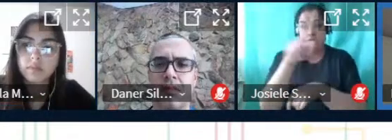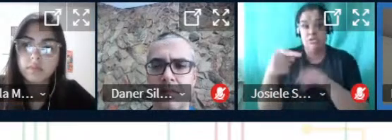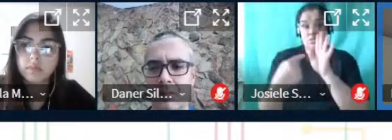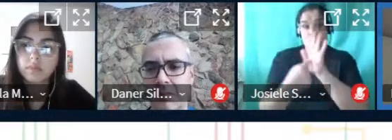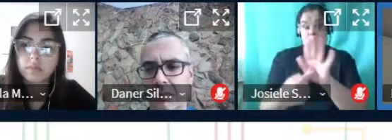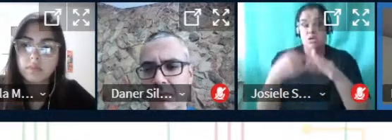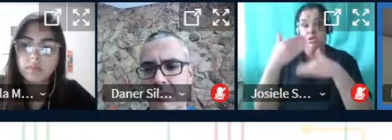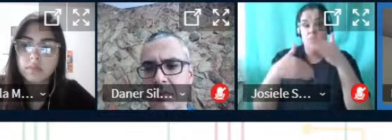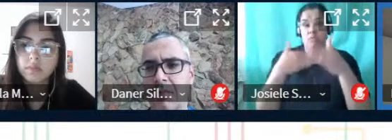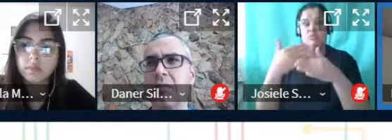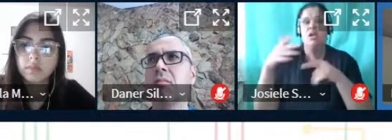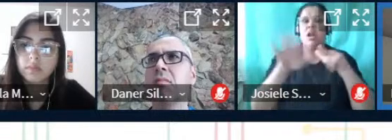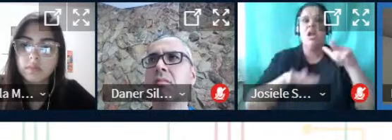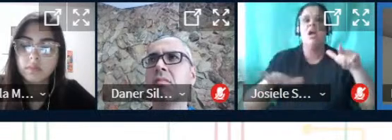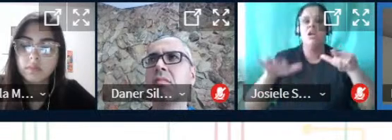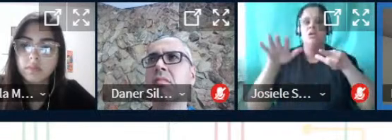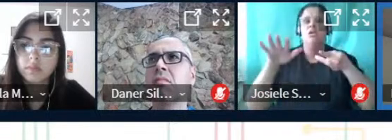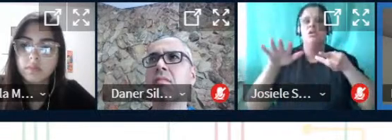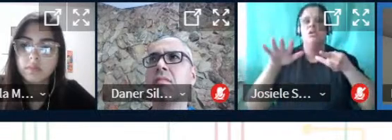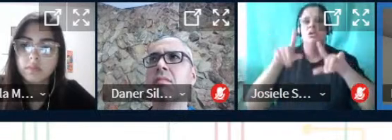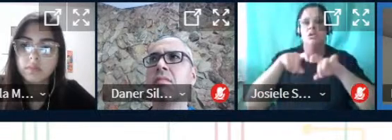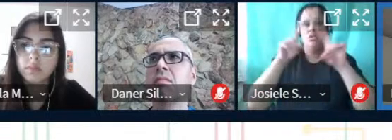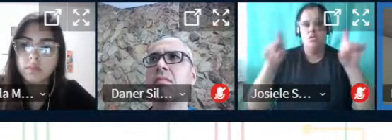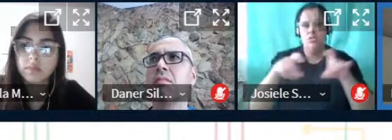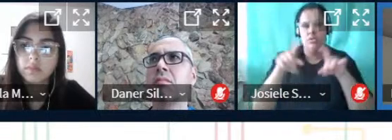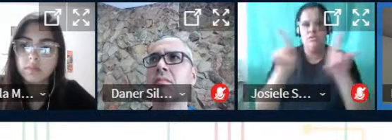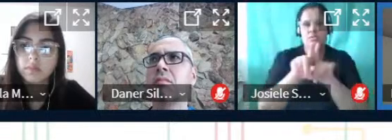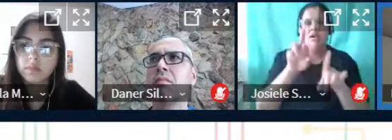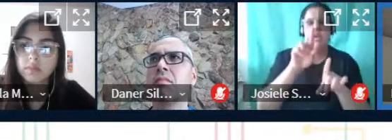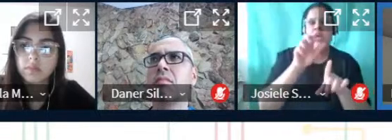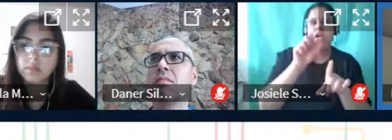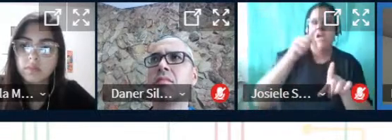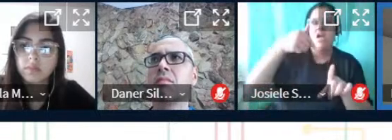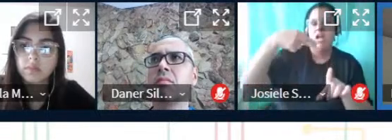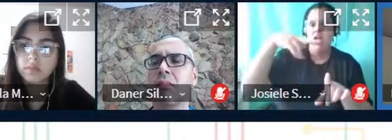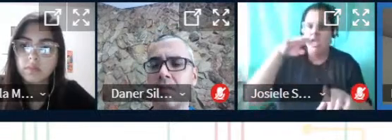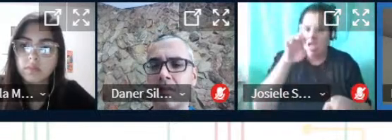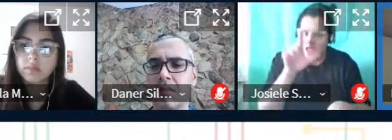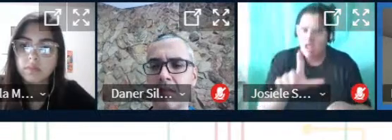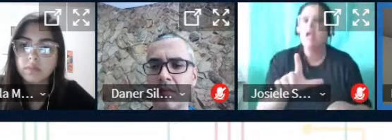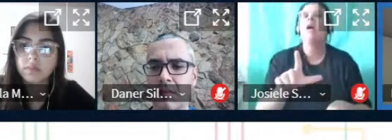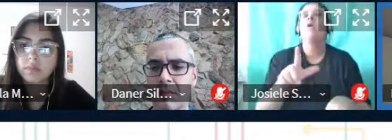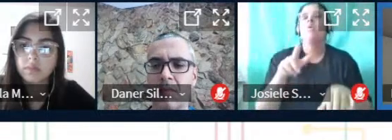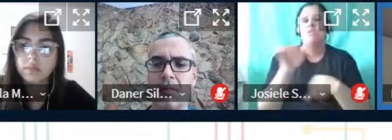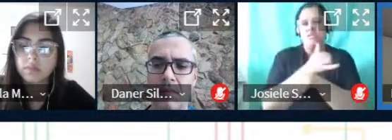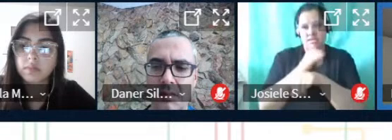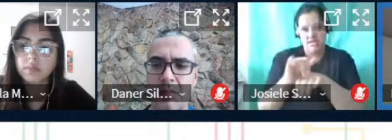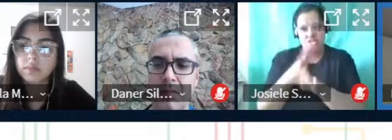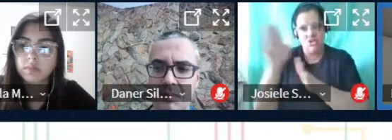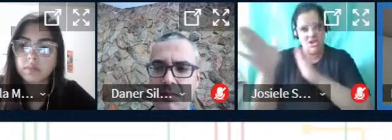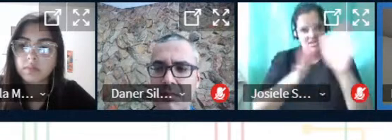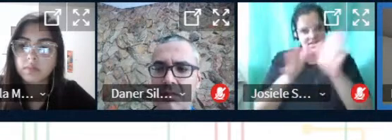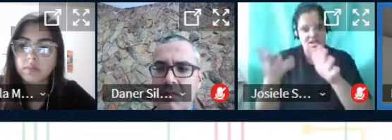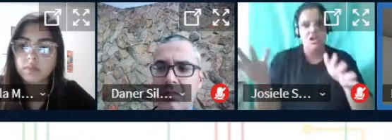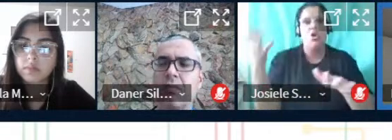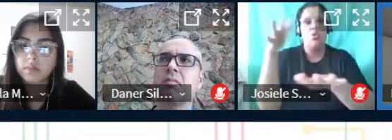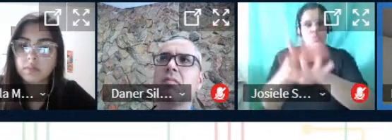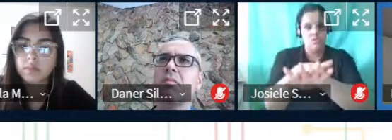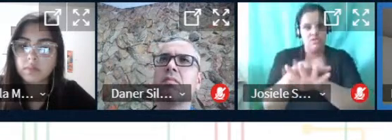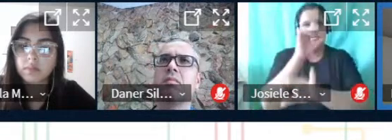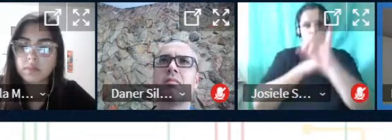dentro da área de informática também o pessoal lá Raquel desenvolve também ferramentas de acessibilidade né de inclusão digital